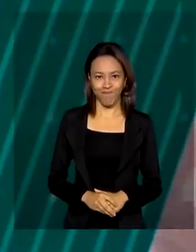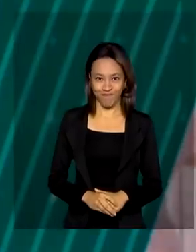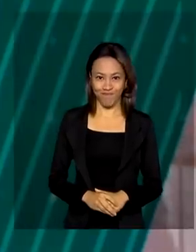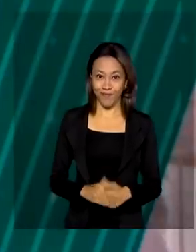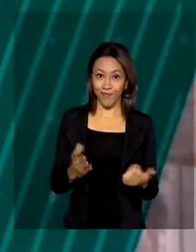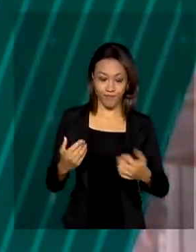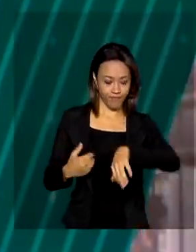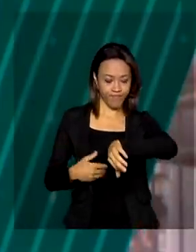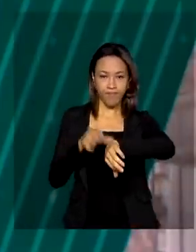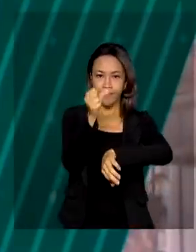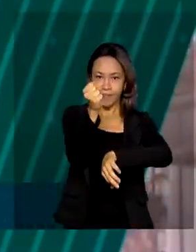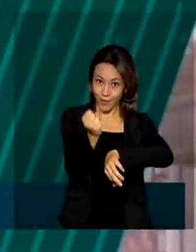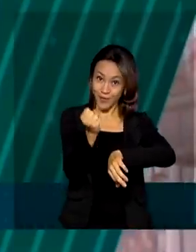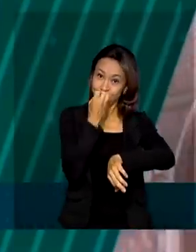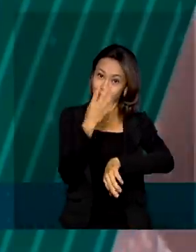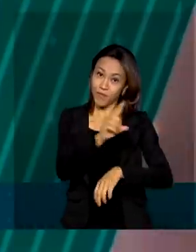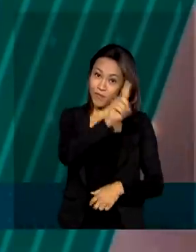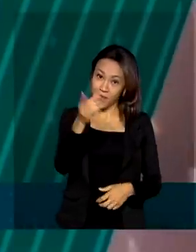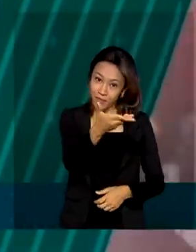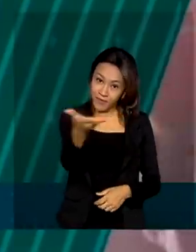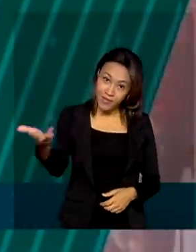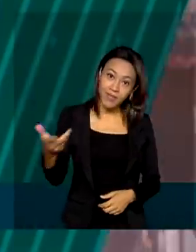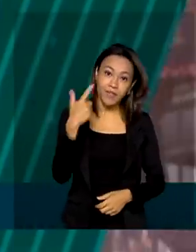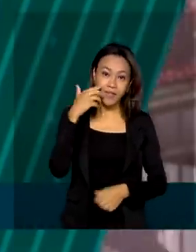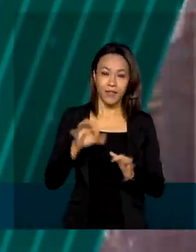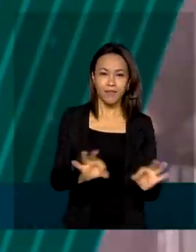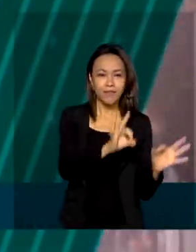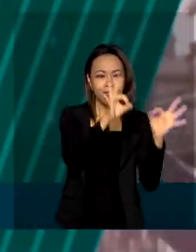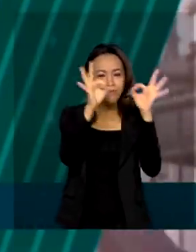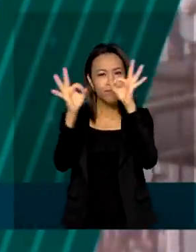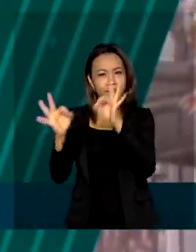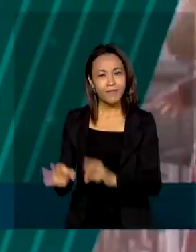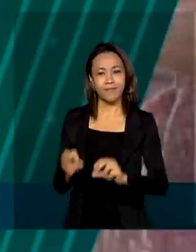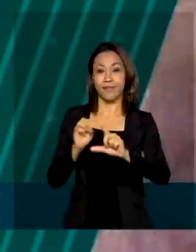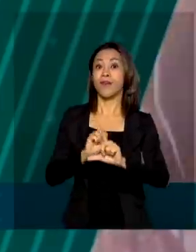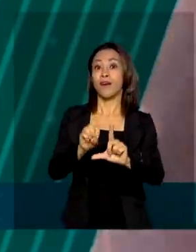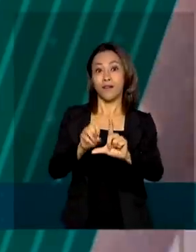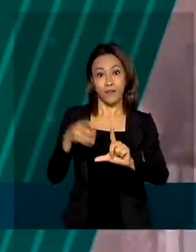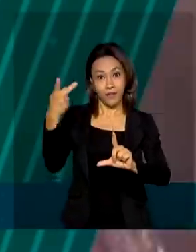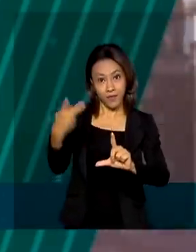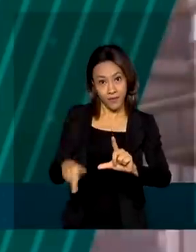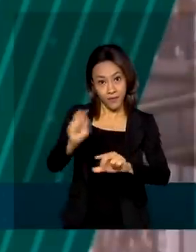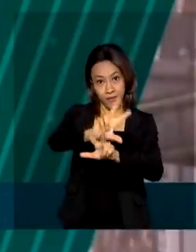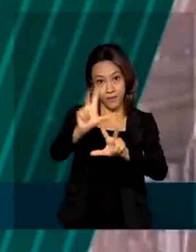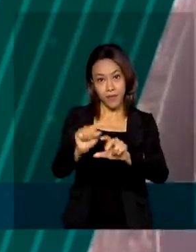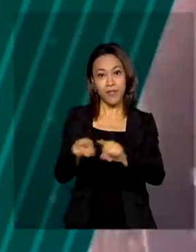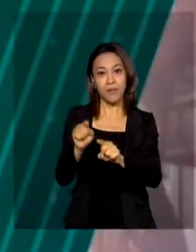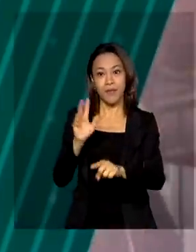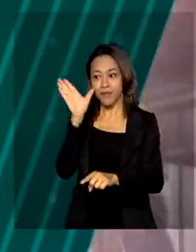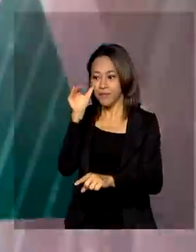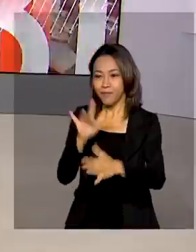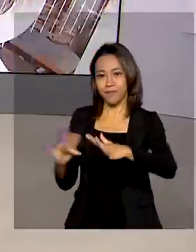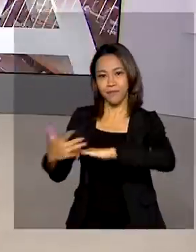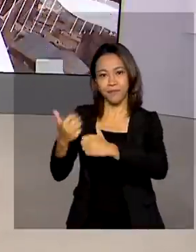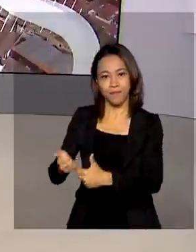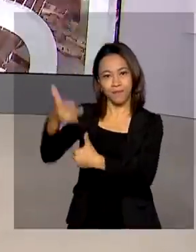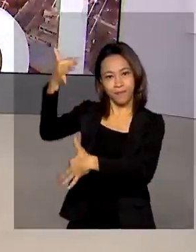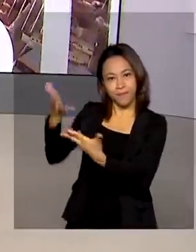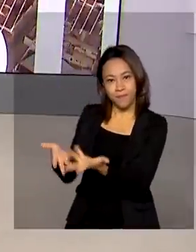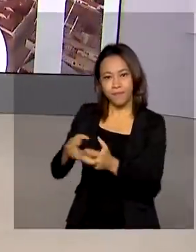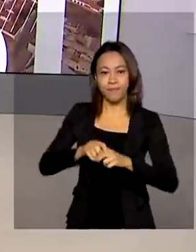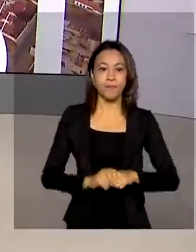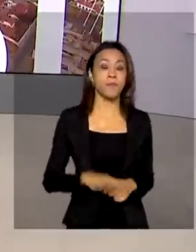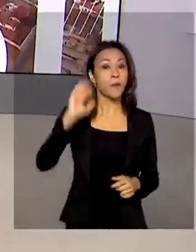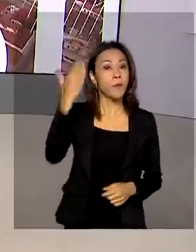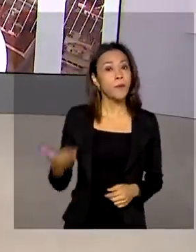Agora são 8 horas. Muito bom dia para você que nos acompanha ao vivo pela TV Brasil e nas redes sociais. O presidente